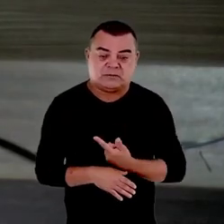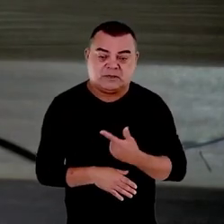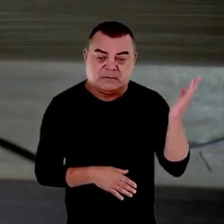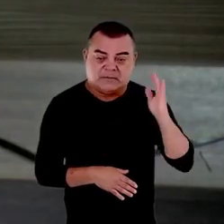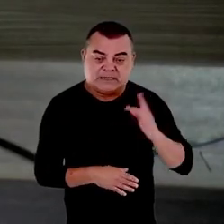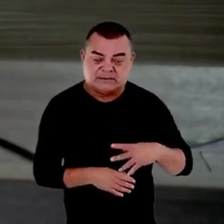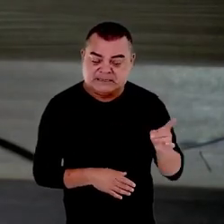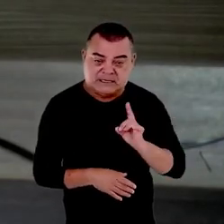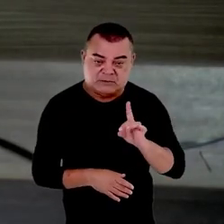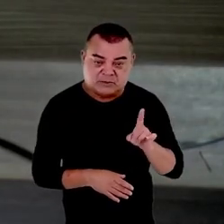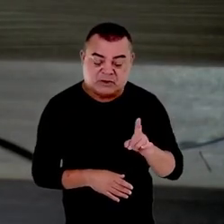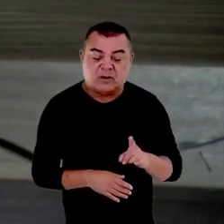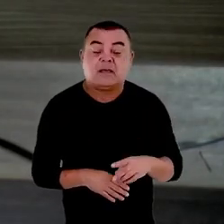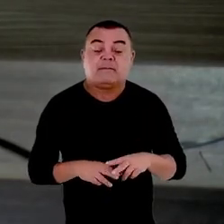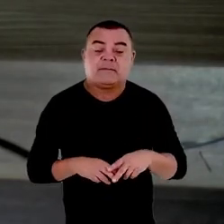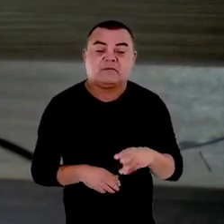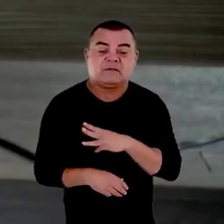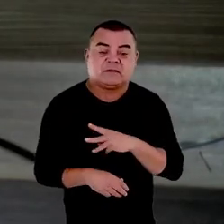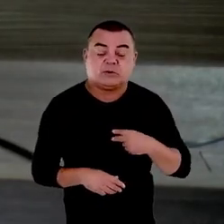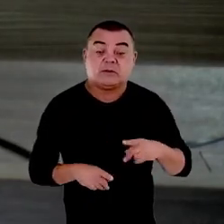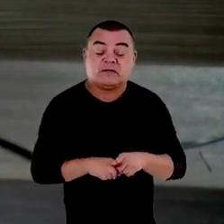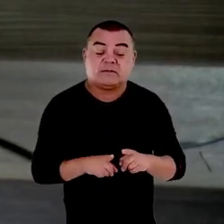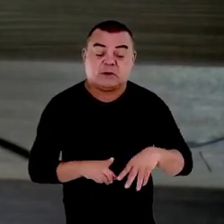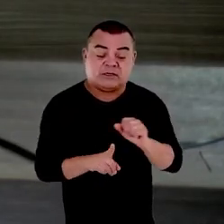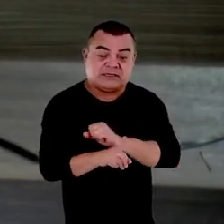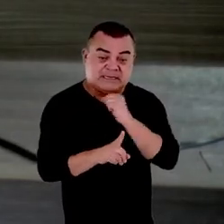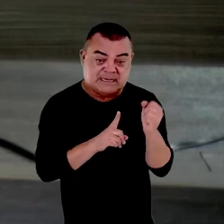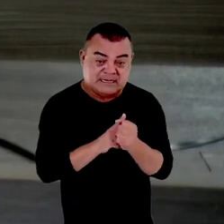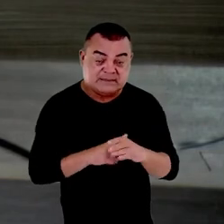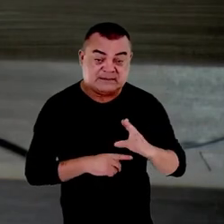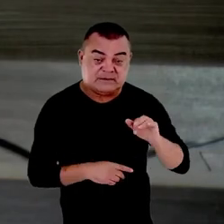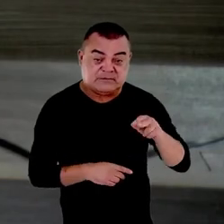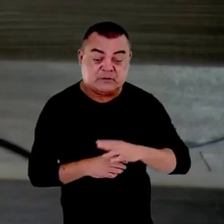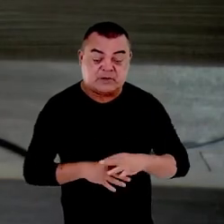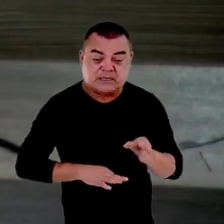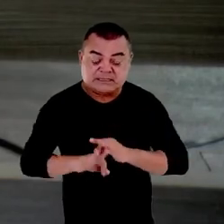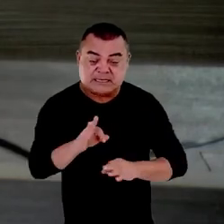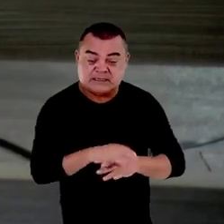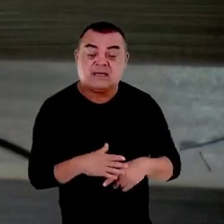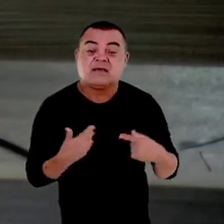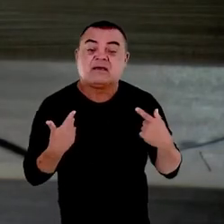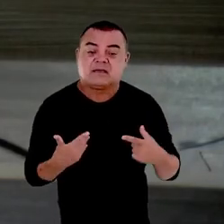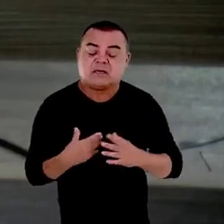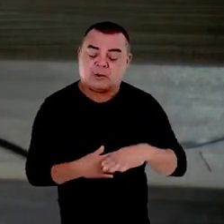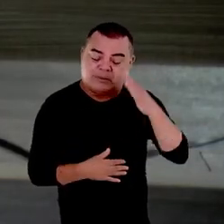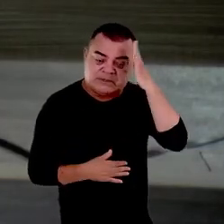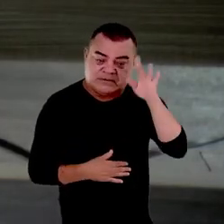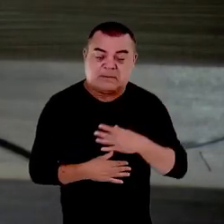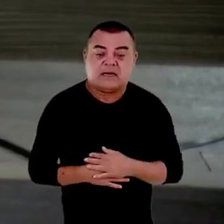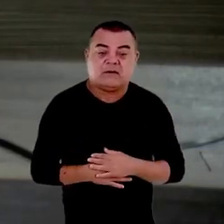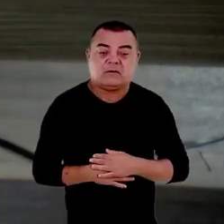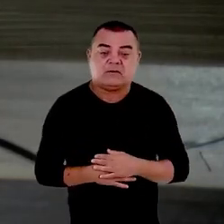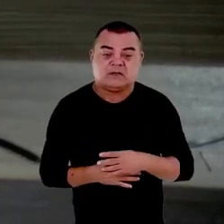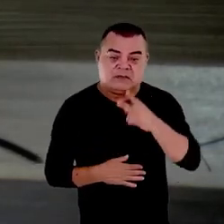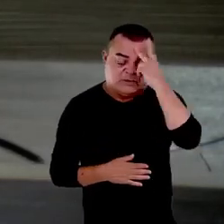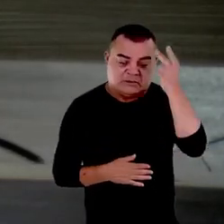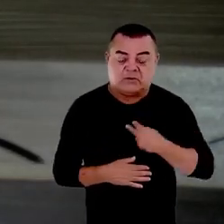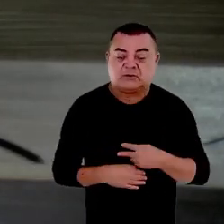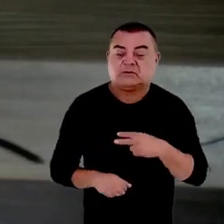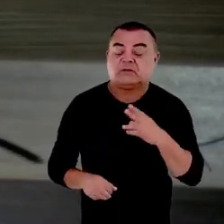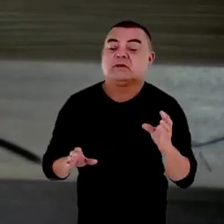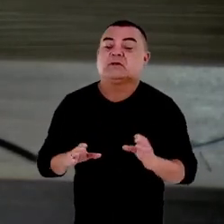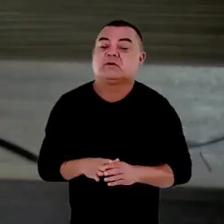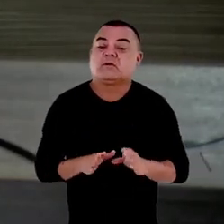Público mas pela sociedade civil organizada ele que é um dos pais inclusive do nosso Código de Defesa da criança e do